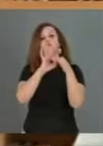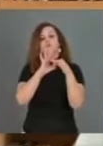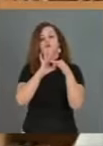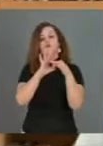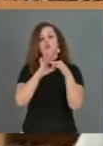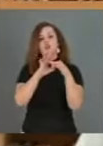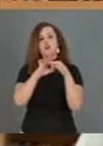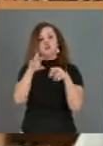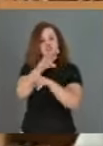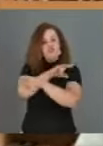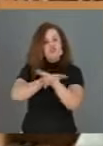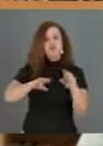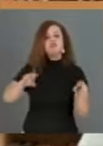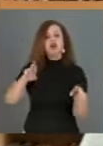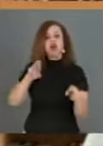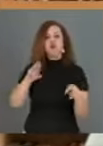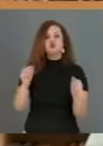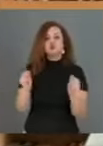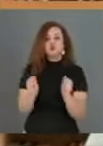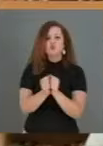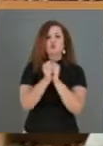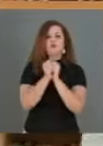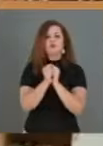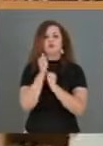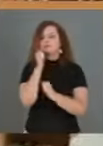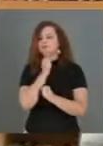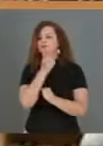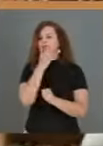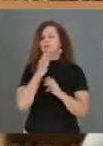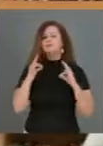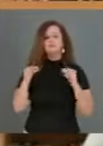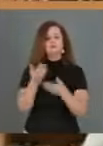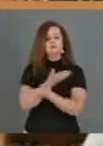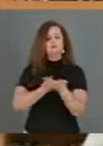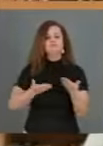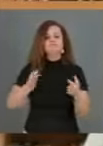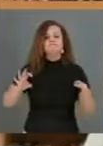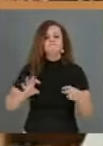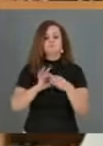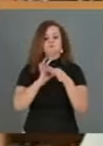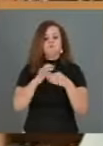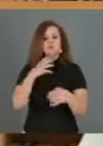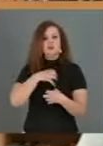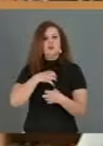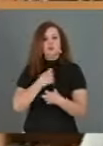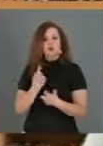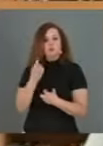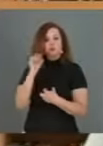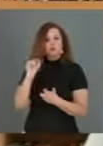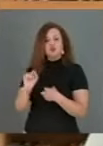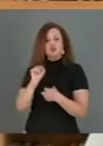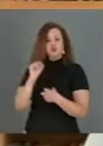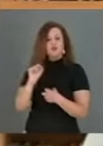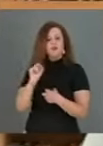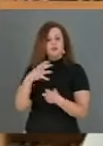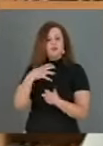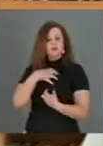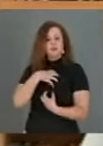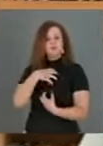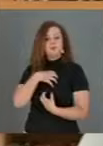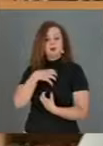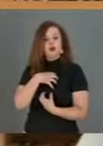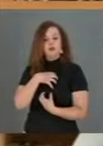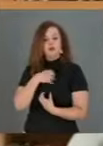diversidade junta a todos e a todas, num único sentimento. O sentimento que